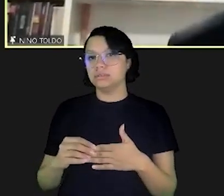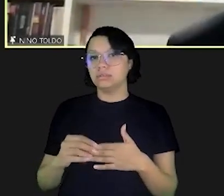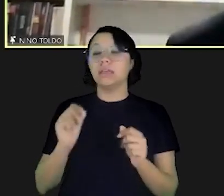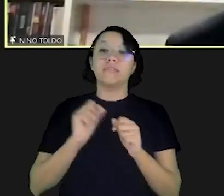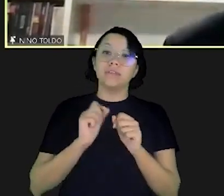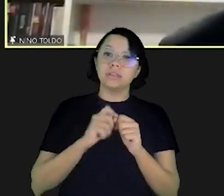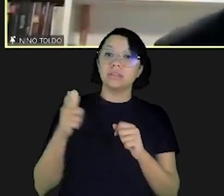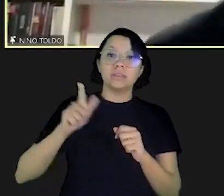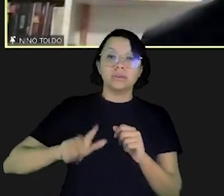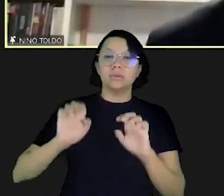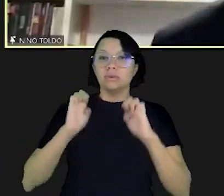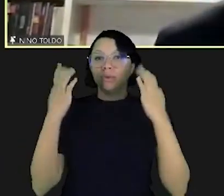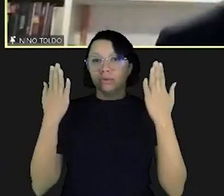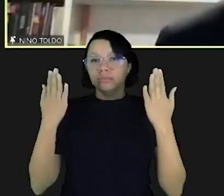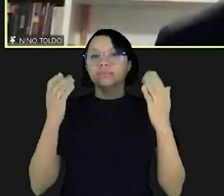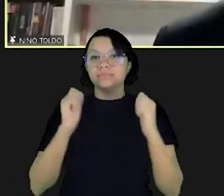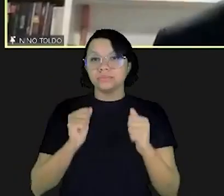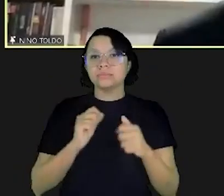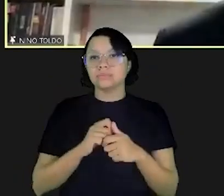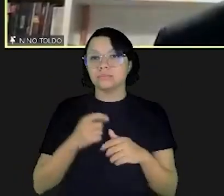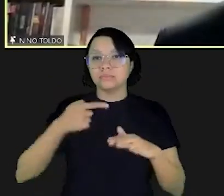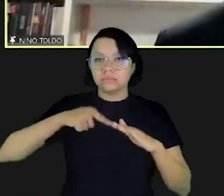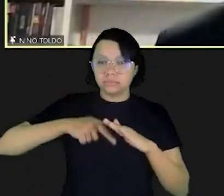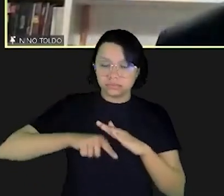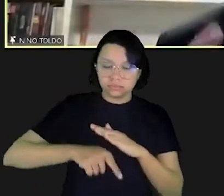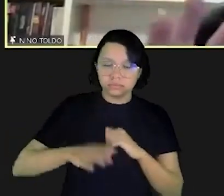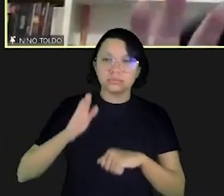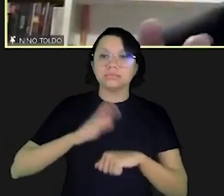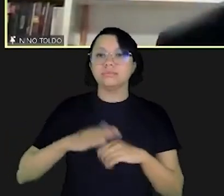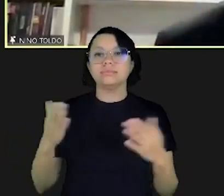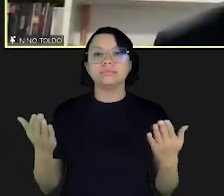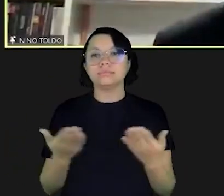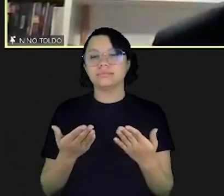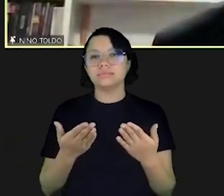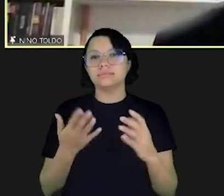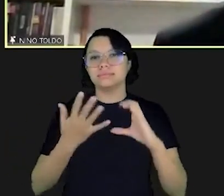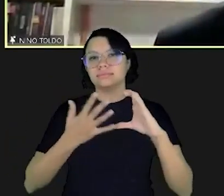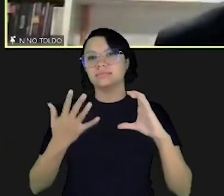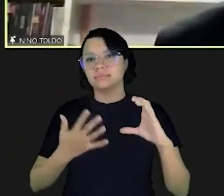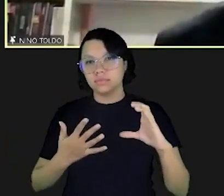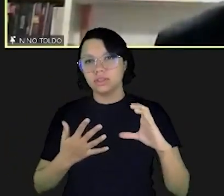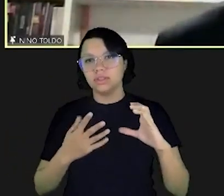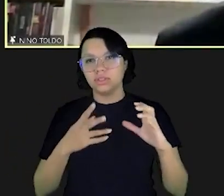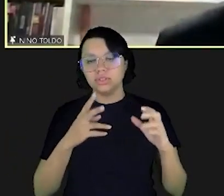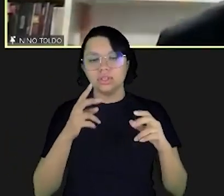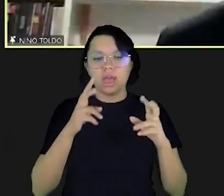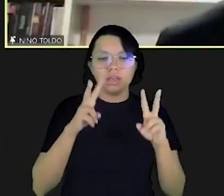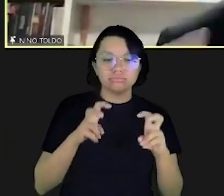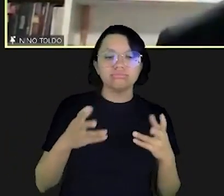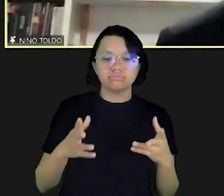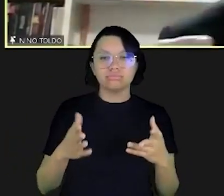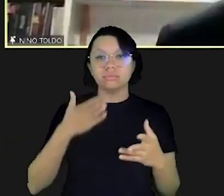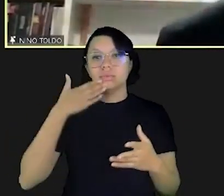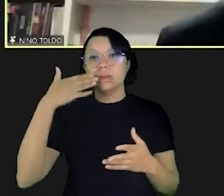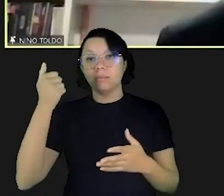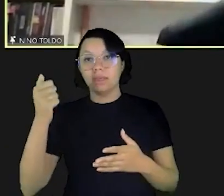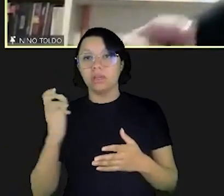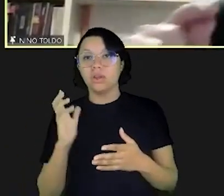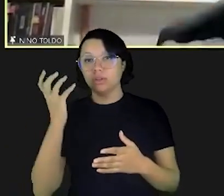outros fazer outros eventos em que possamos aprofundar um pouco mais alguns aspectos aqui para que